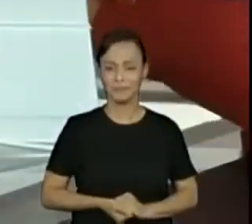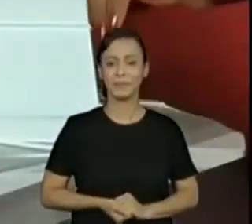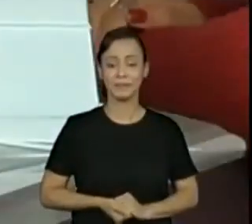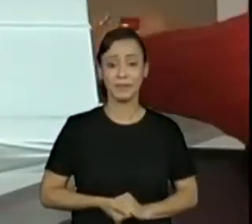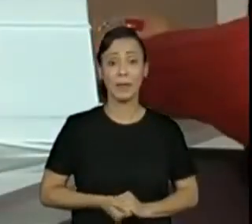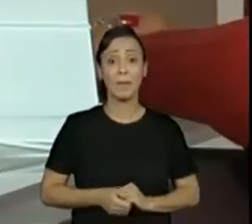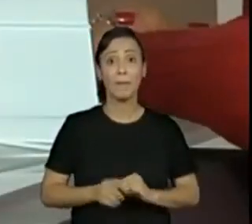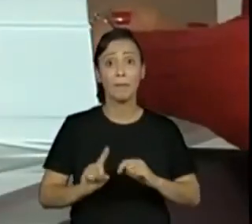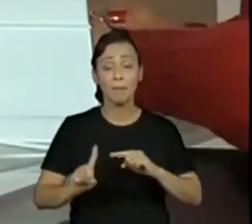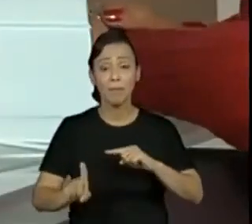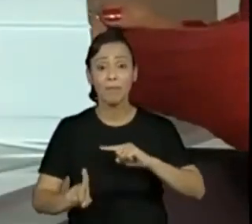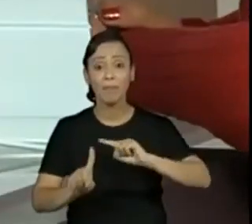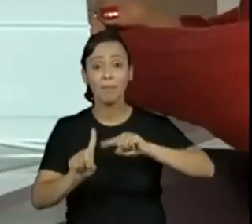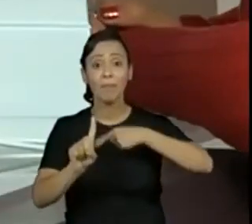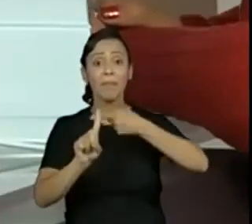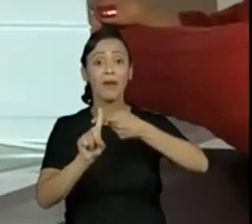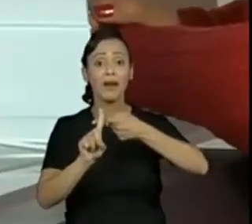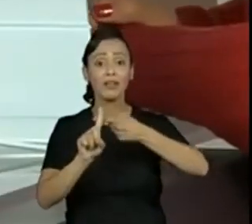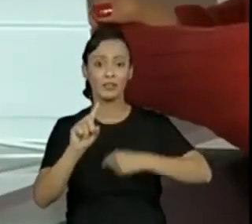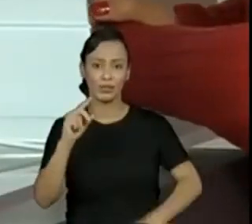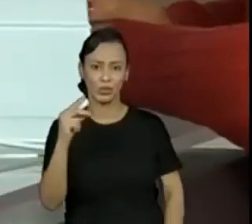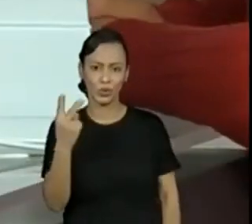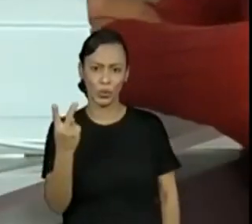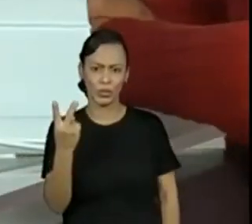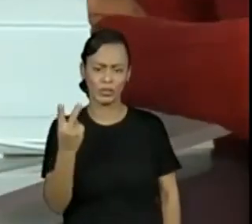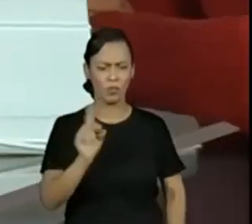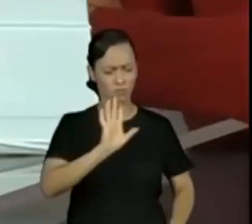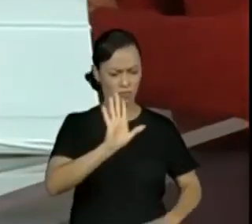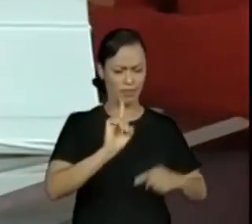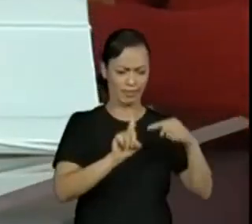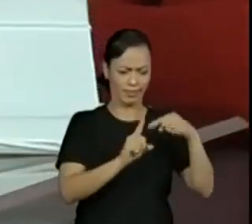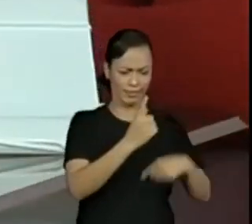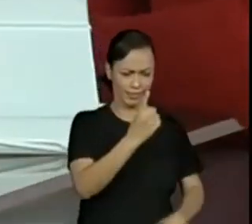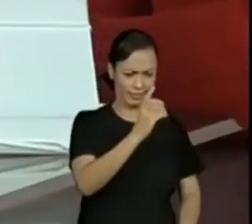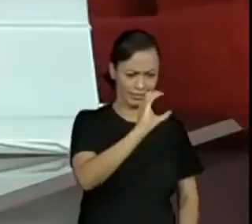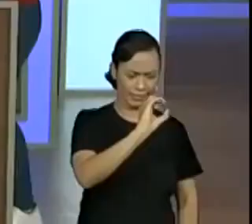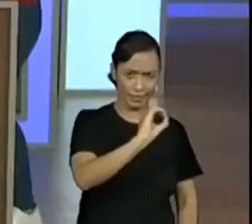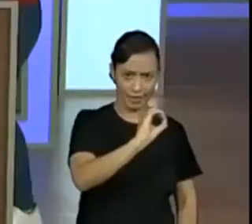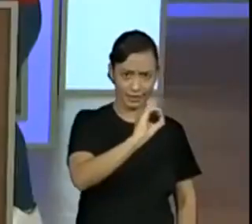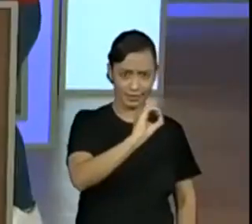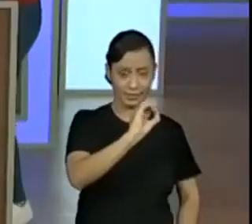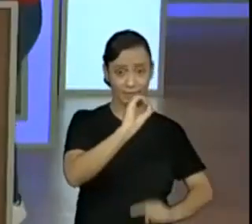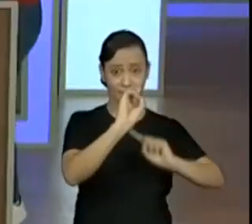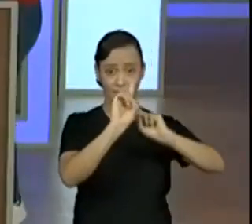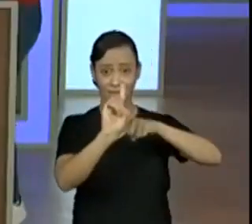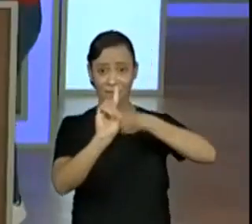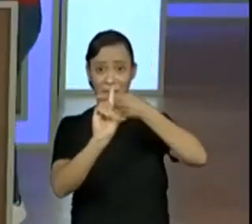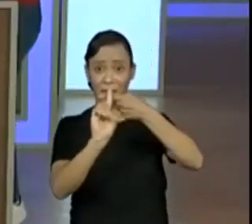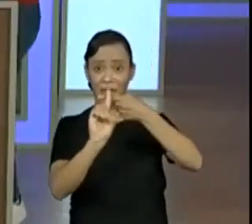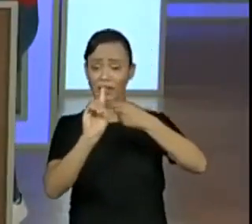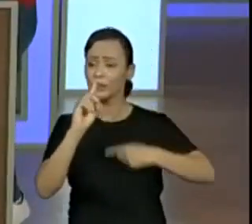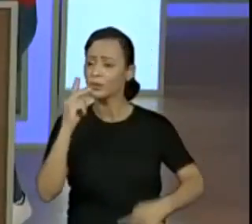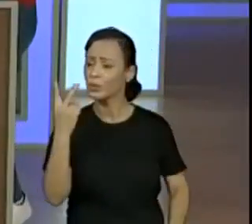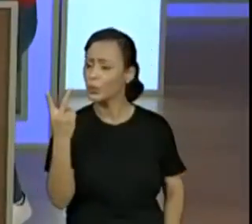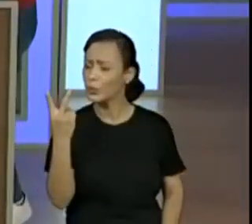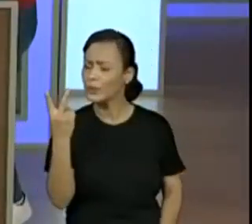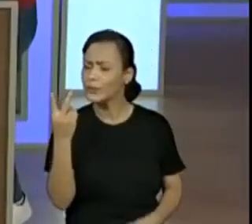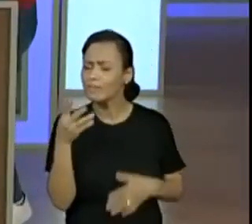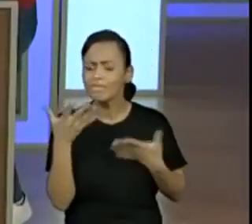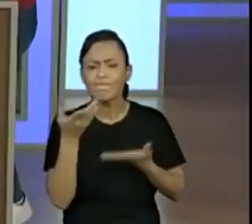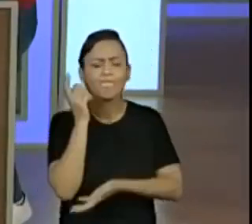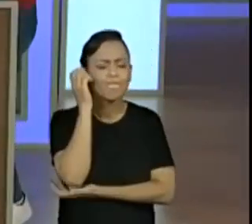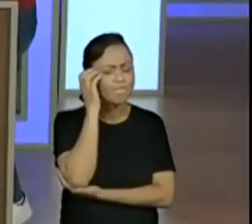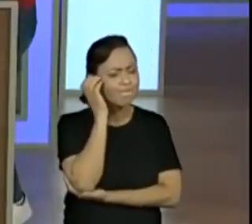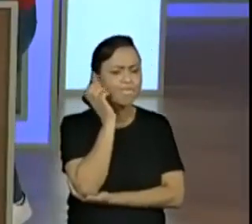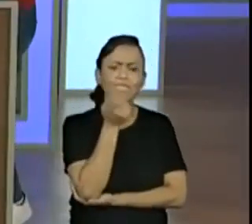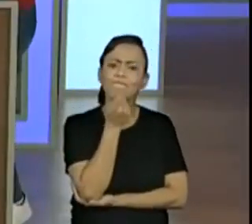três unidades. Isso. Dez mais dez, quanto que é mesmo? Olha só, eles já estão colocando. Vamos colocar ali para a gente? Dez mais